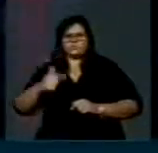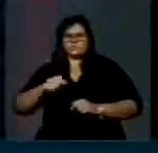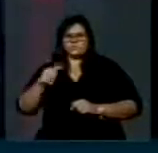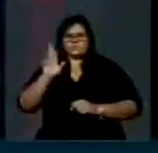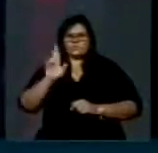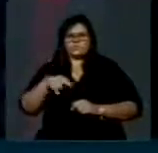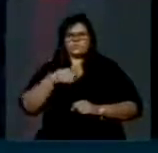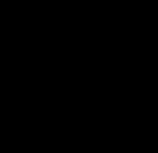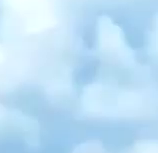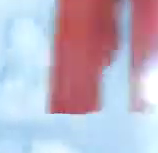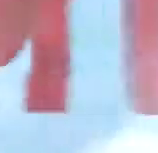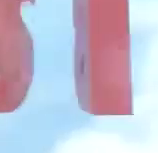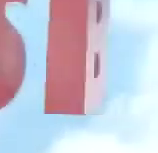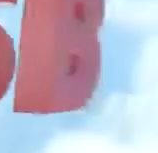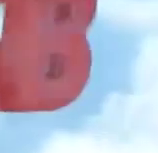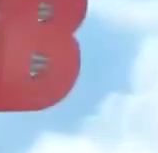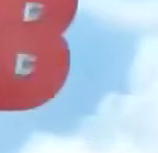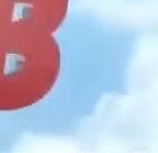Senhor presidente.